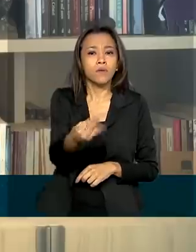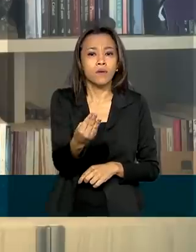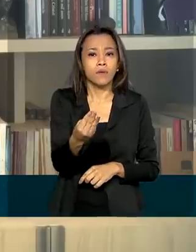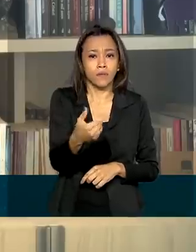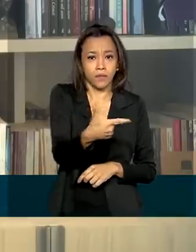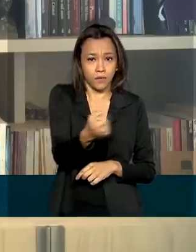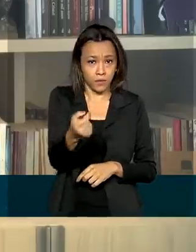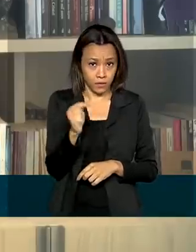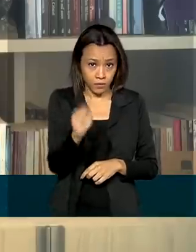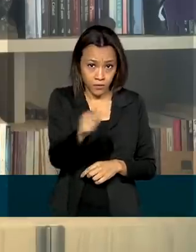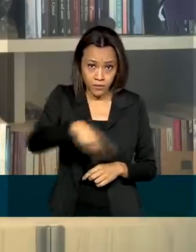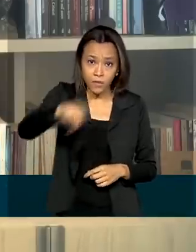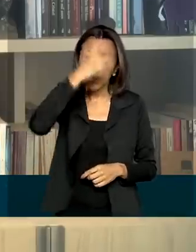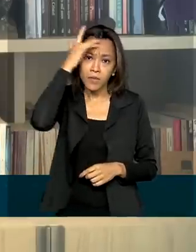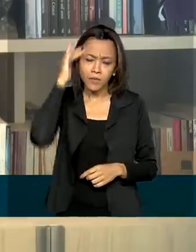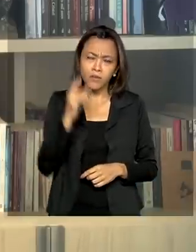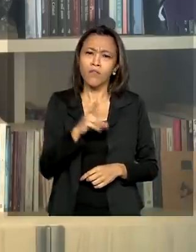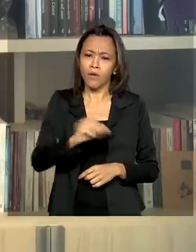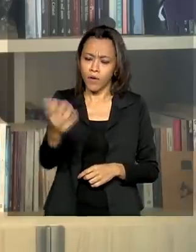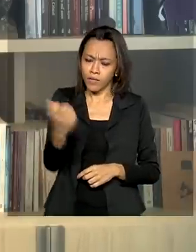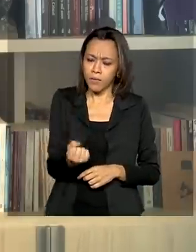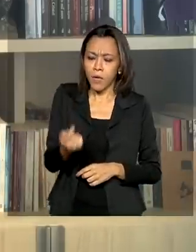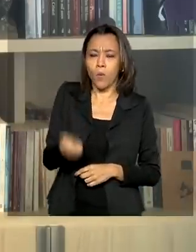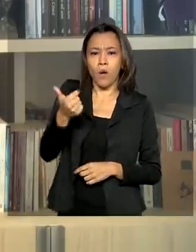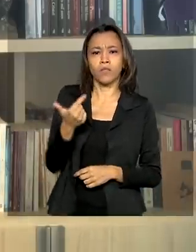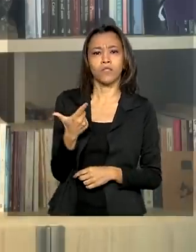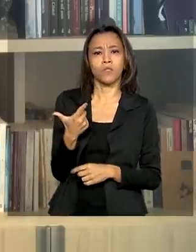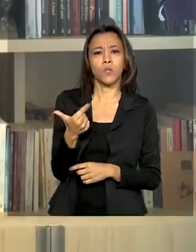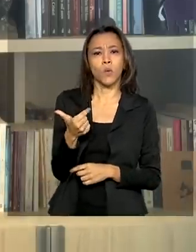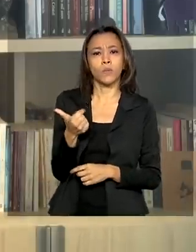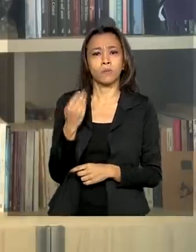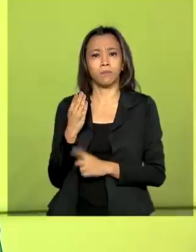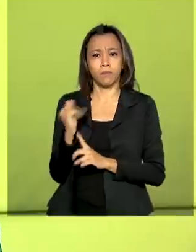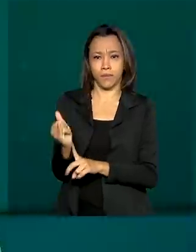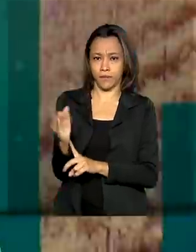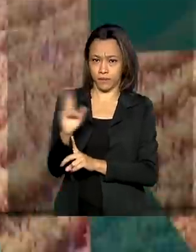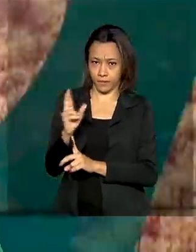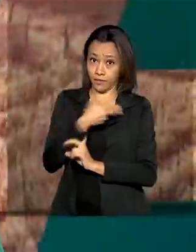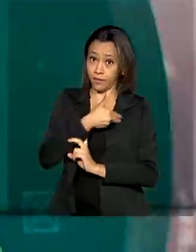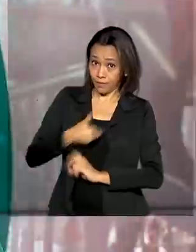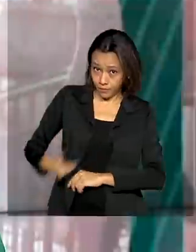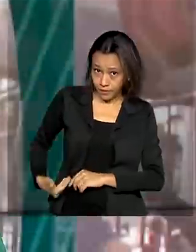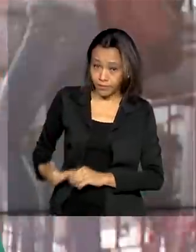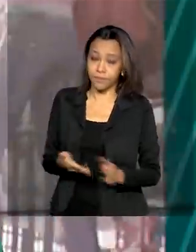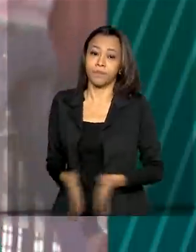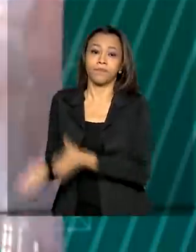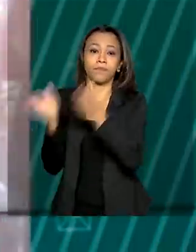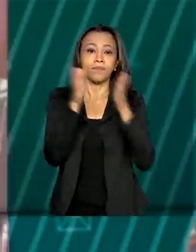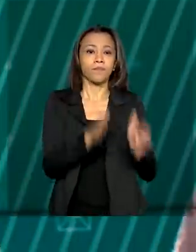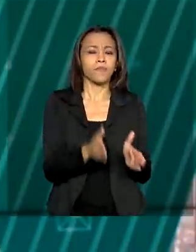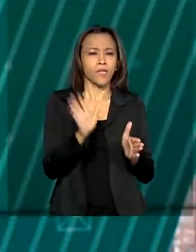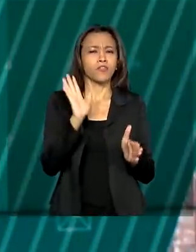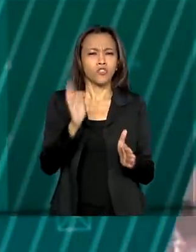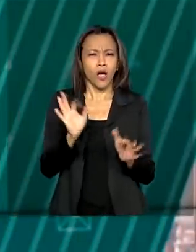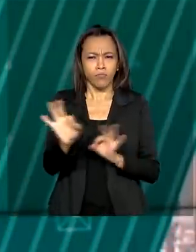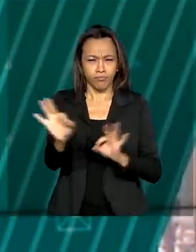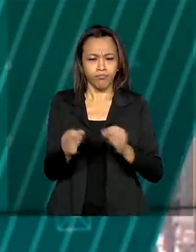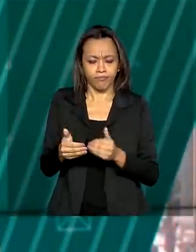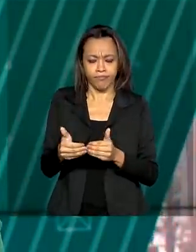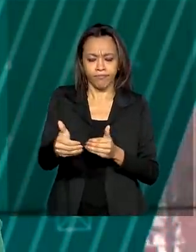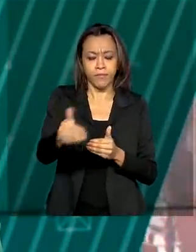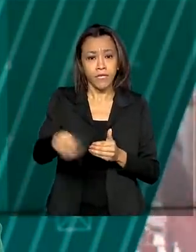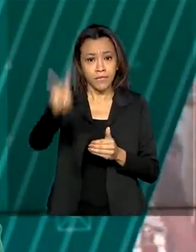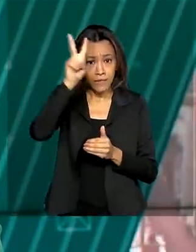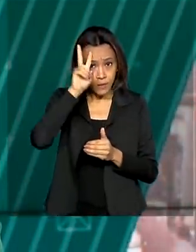trabalhadores receberam quase 12 bilhões de reais do governo. Está previsto para a próxima segunda-feira,